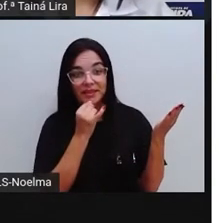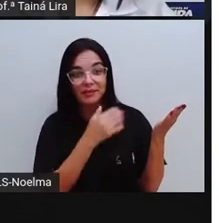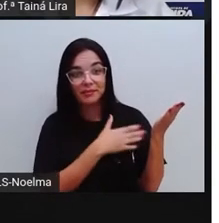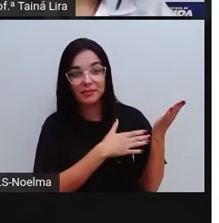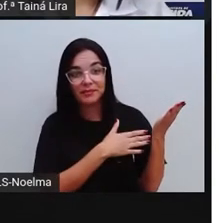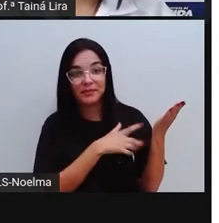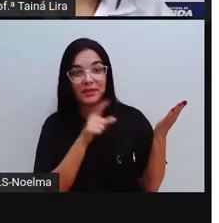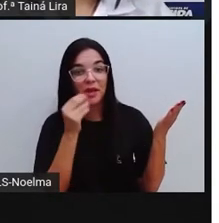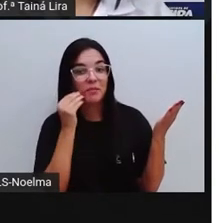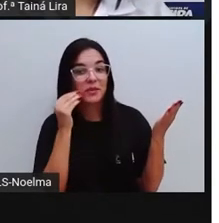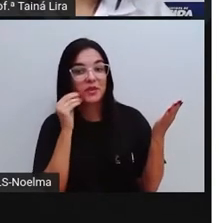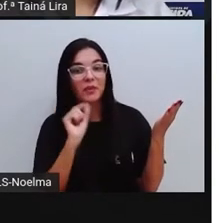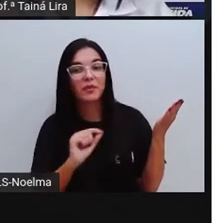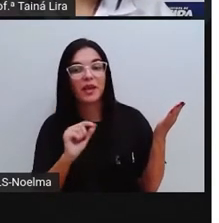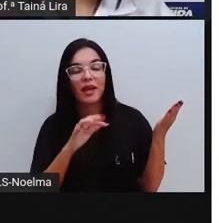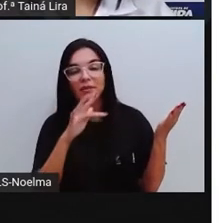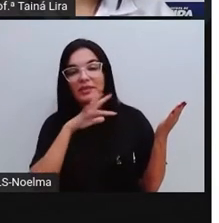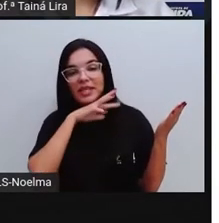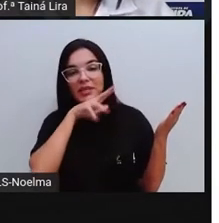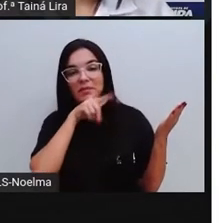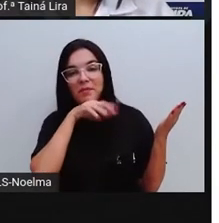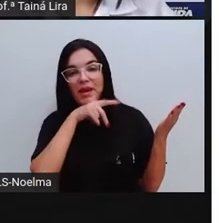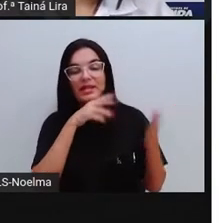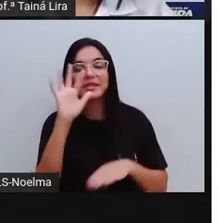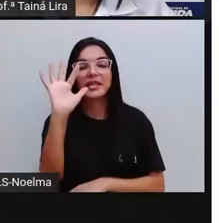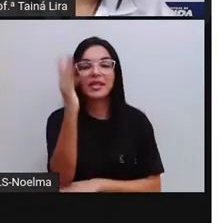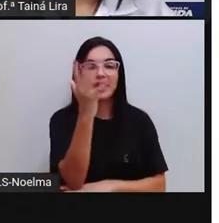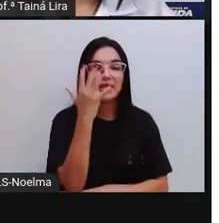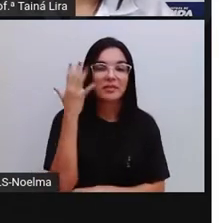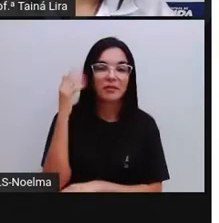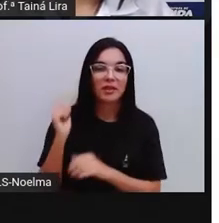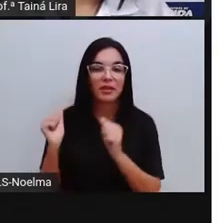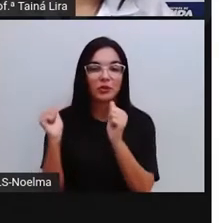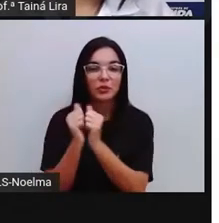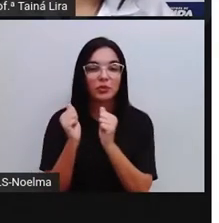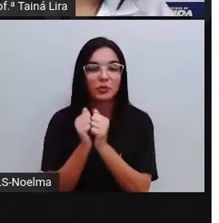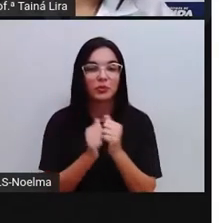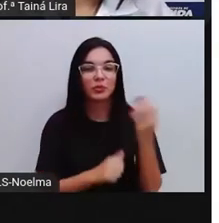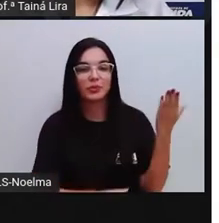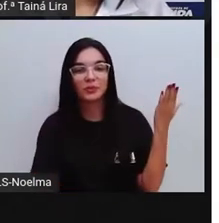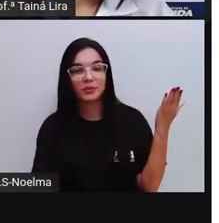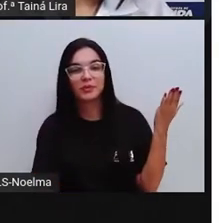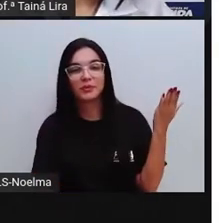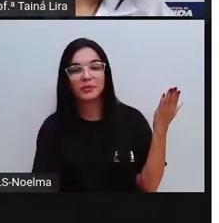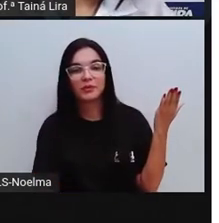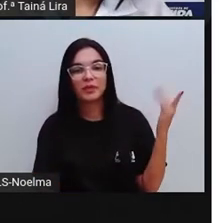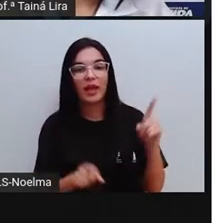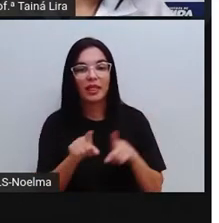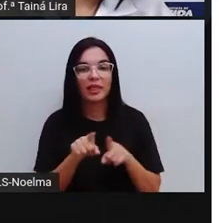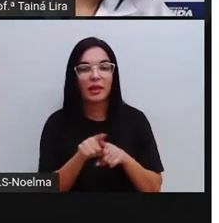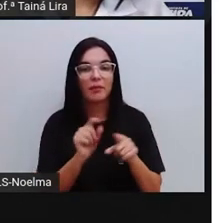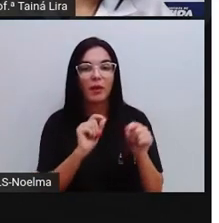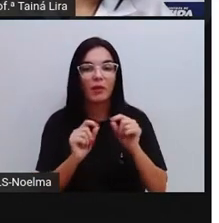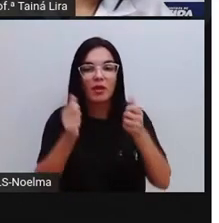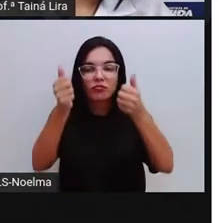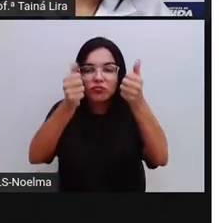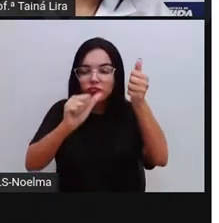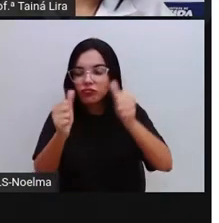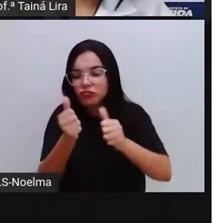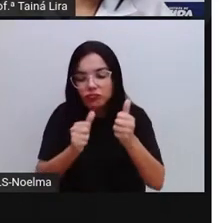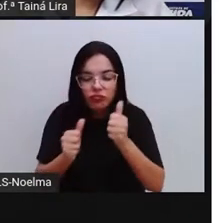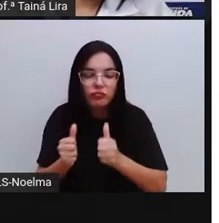a fauna e a flora. Olha lá os animais, plantas. Olha também, ó, as formas geométricas